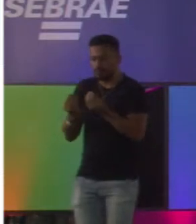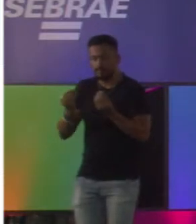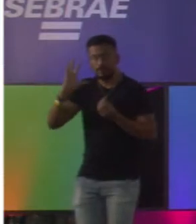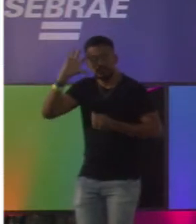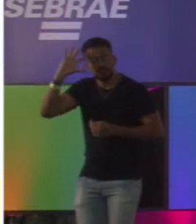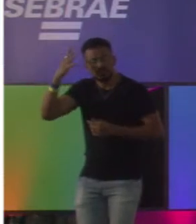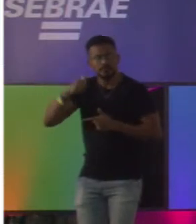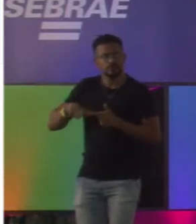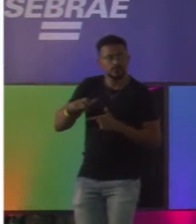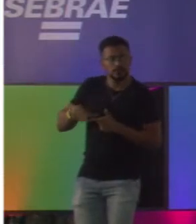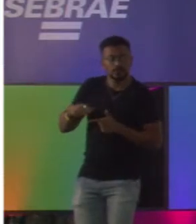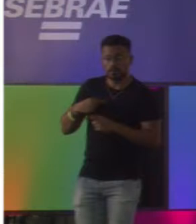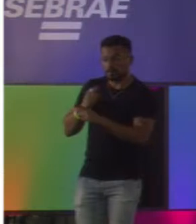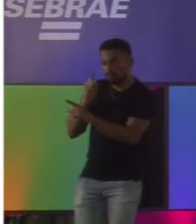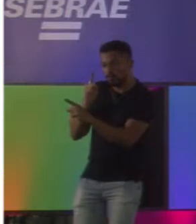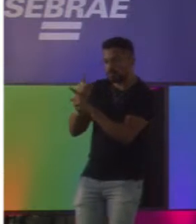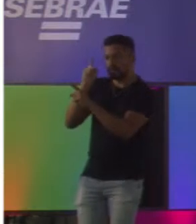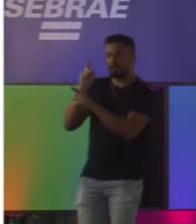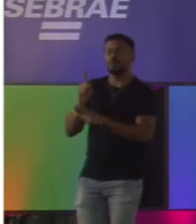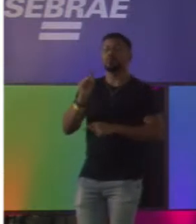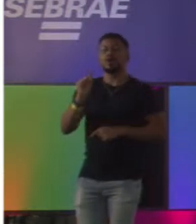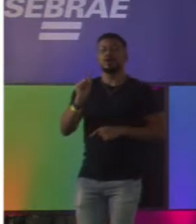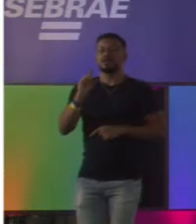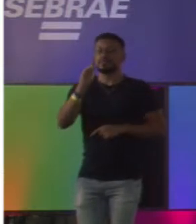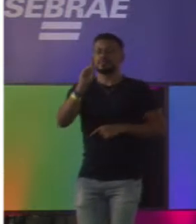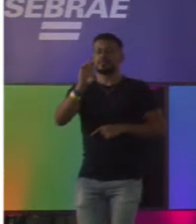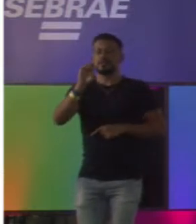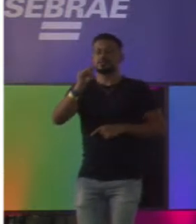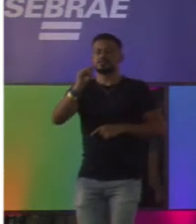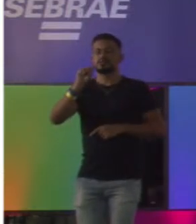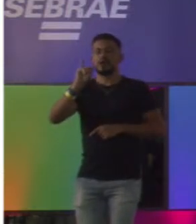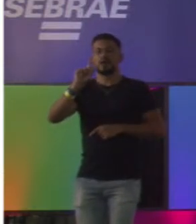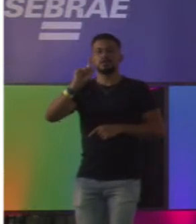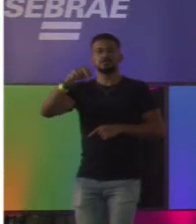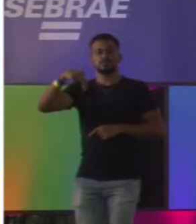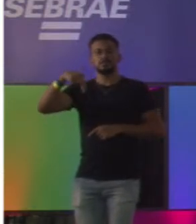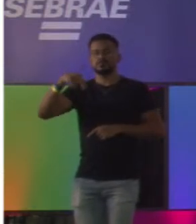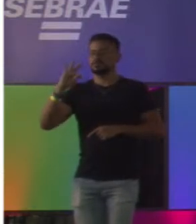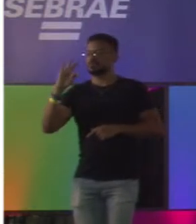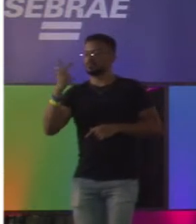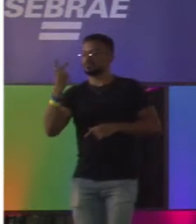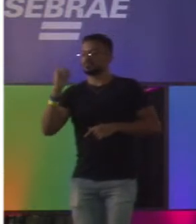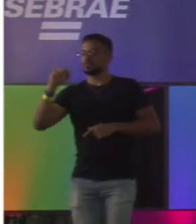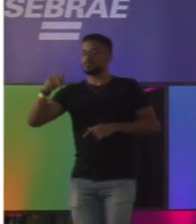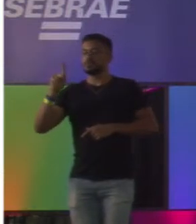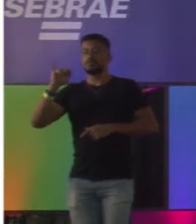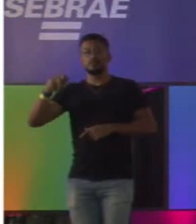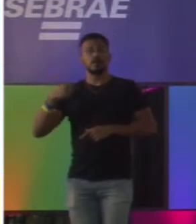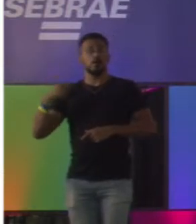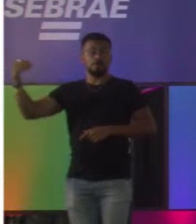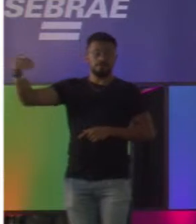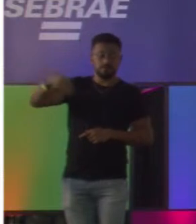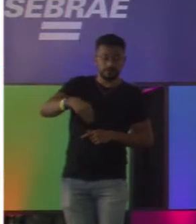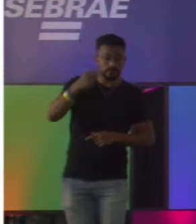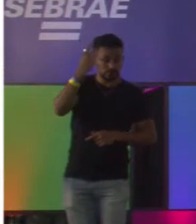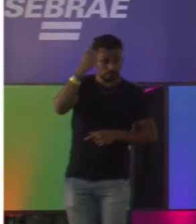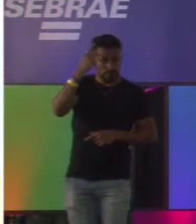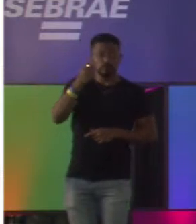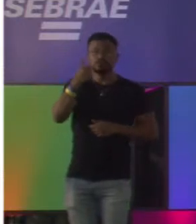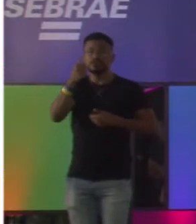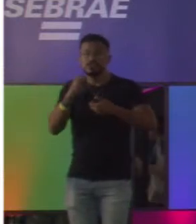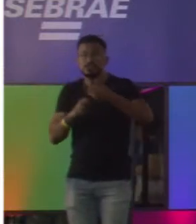aí eu encontrei uma coisa chamada design thinking. Comecei a vir pra São Paulo de 15 em 15 dias pra aprender um pouco sobre design thinking.